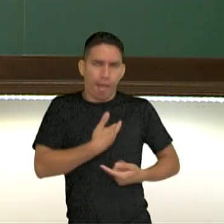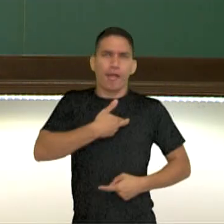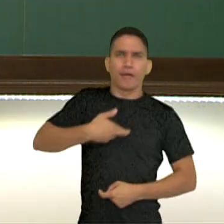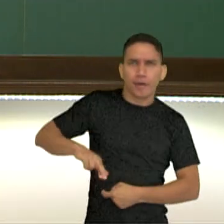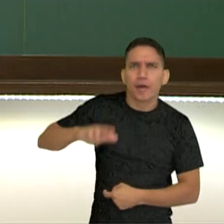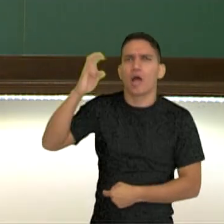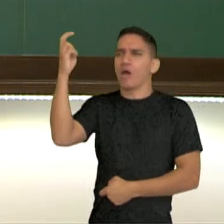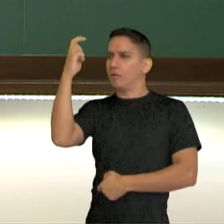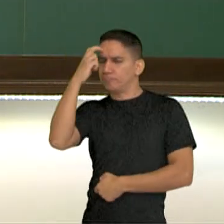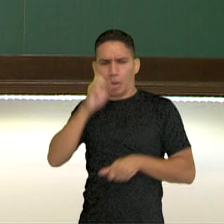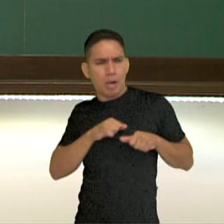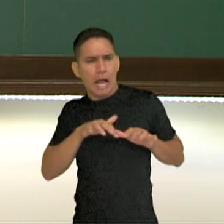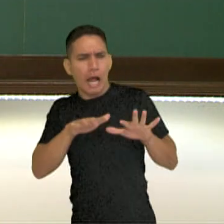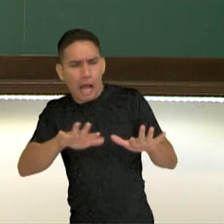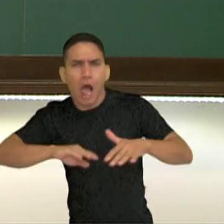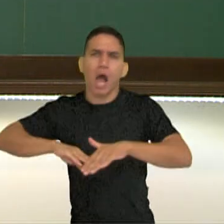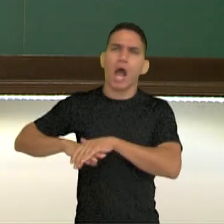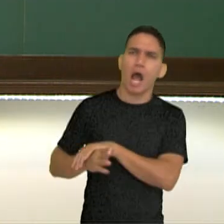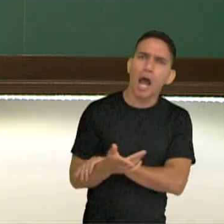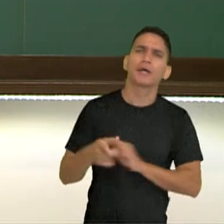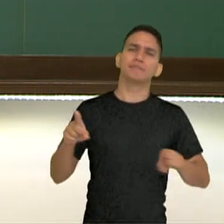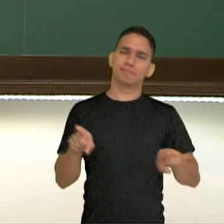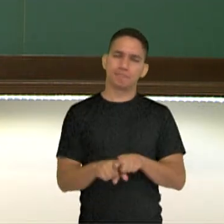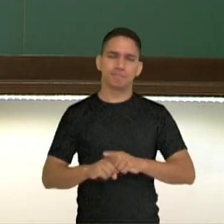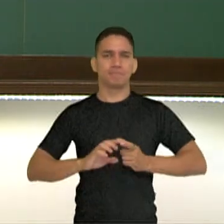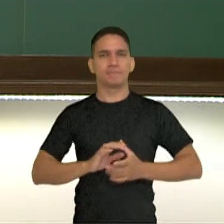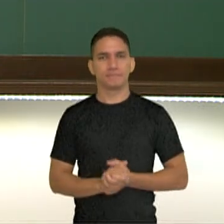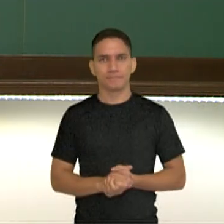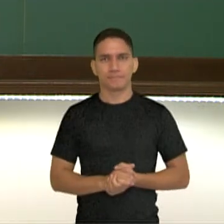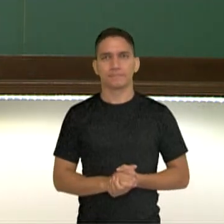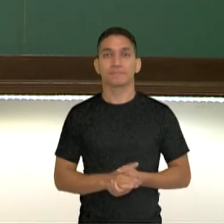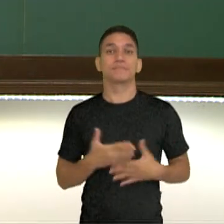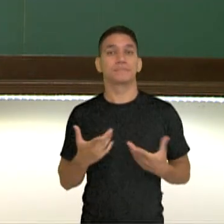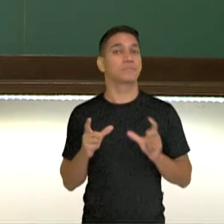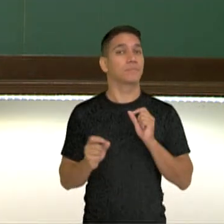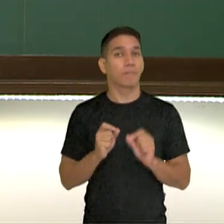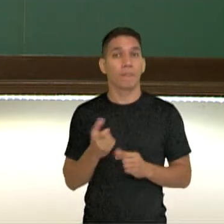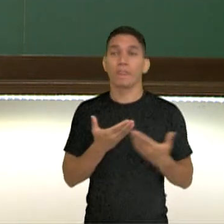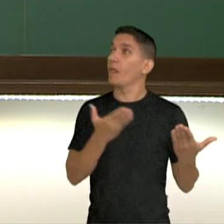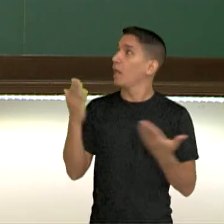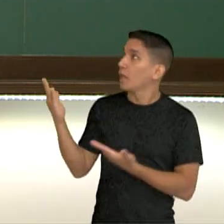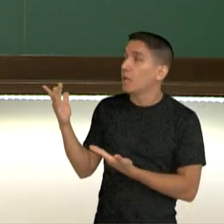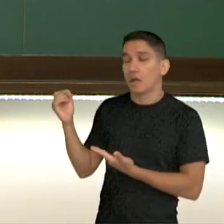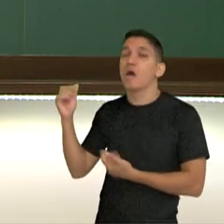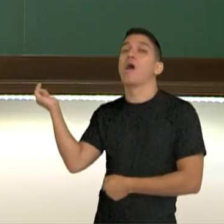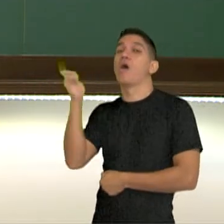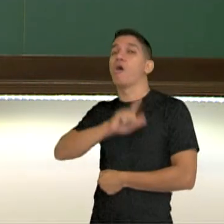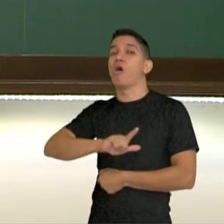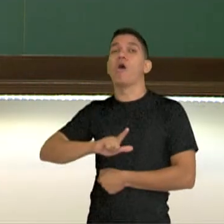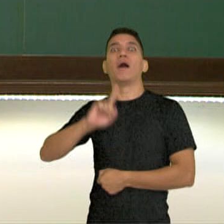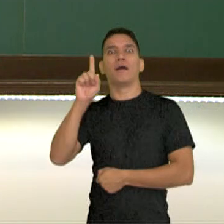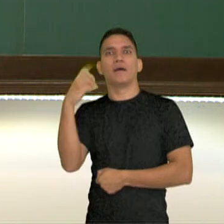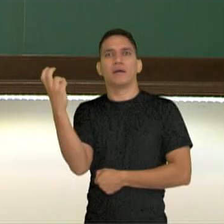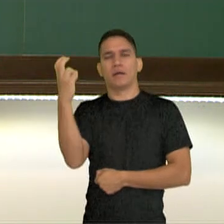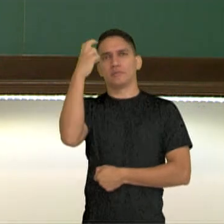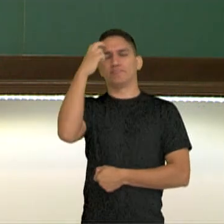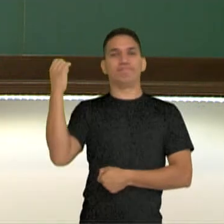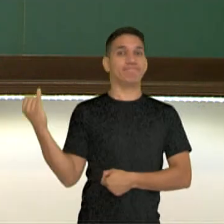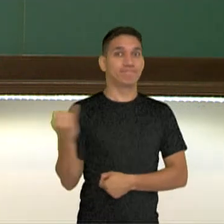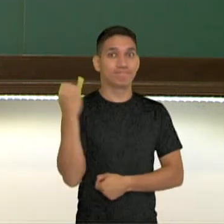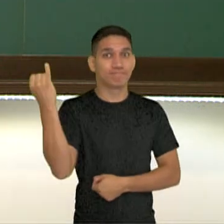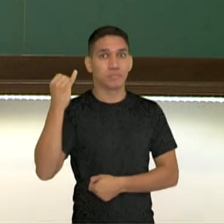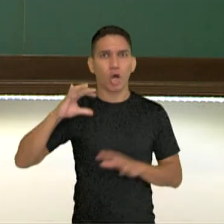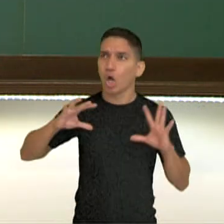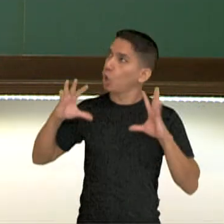a sua cultura, os seus hábitos. Então, com isso, eles vão conseguir se tornar uma cultura muito importante